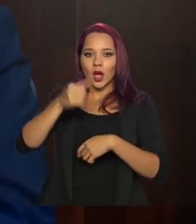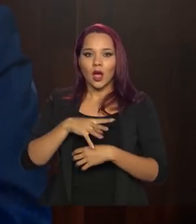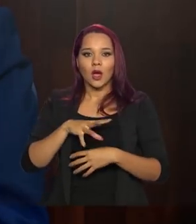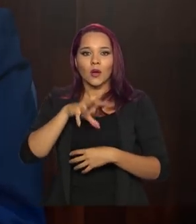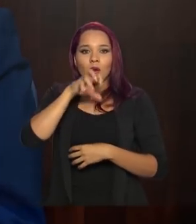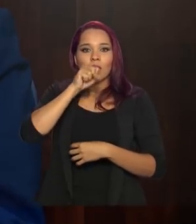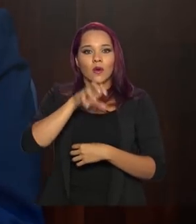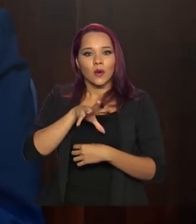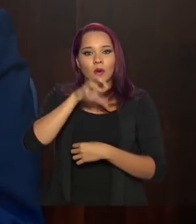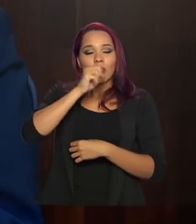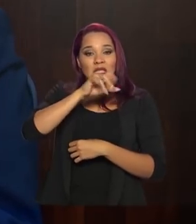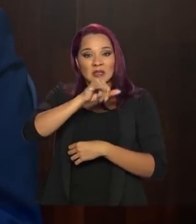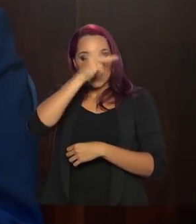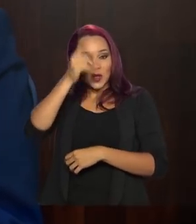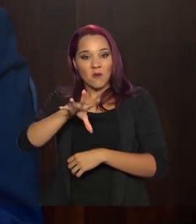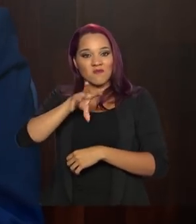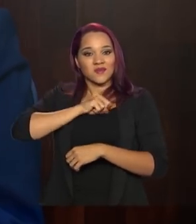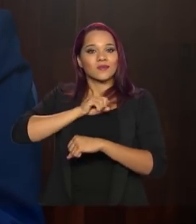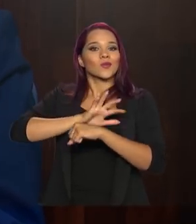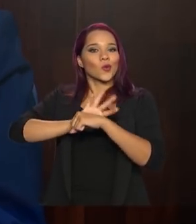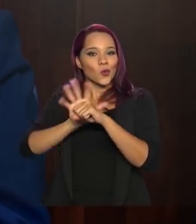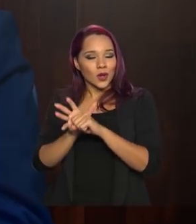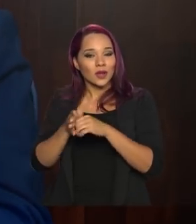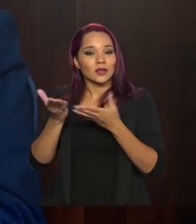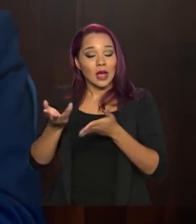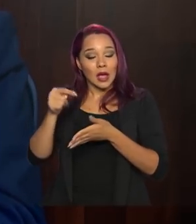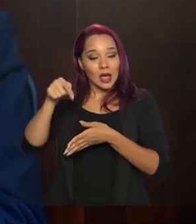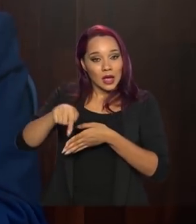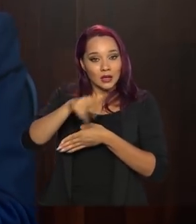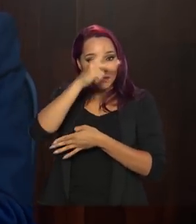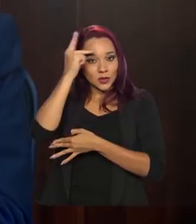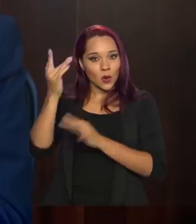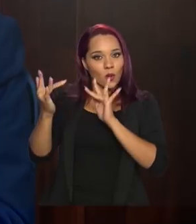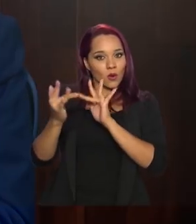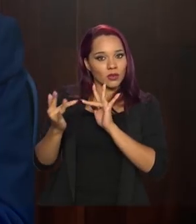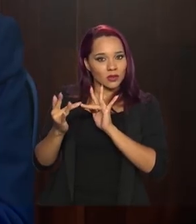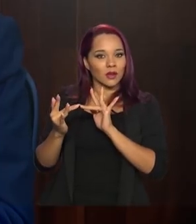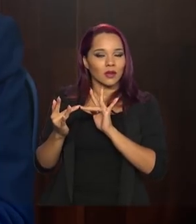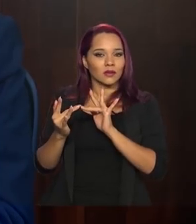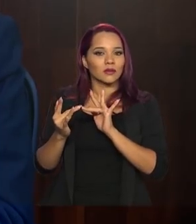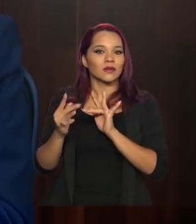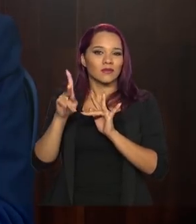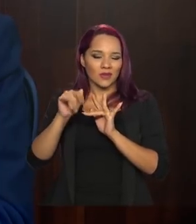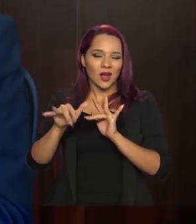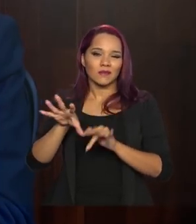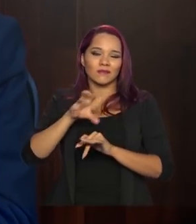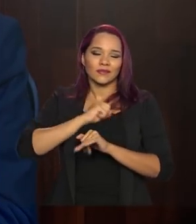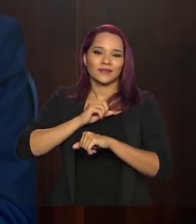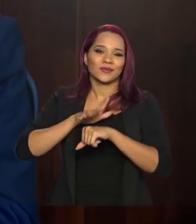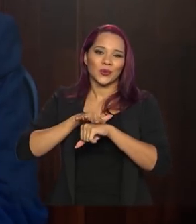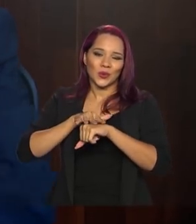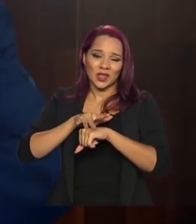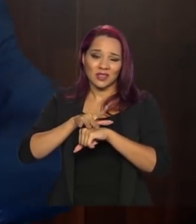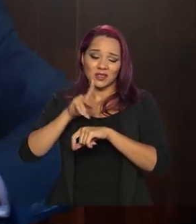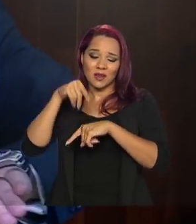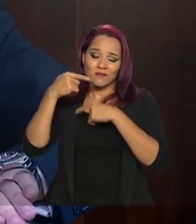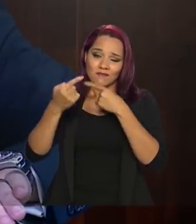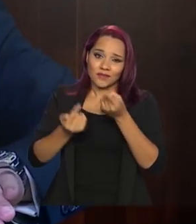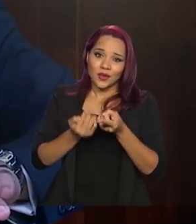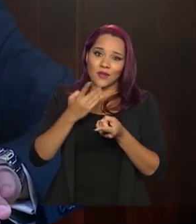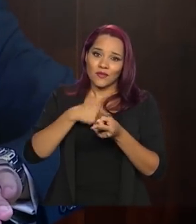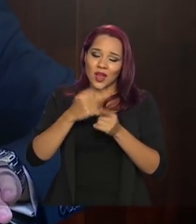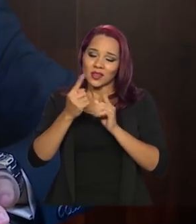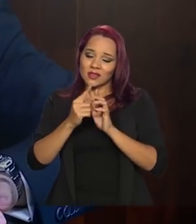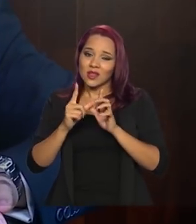quem passar pela doença. Essas pessoas que estão em contato vão ficar doentes, vão cair, vão sair do